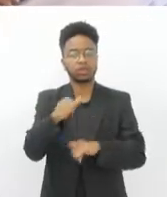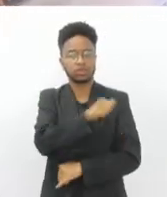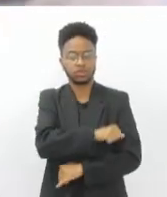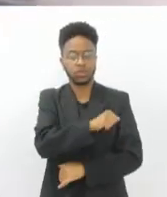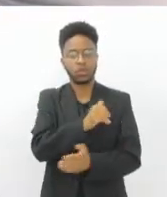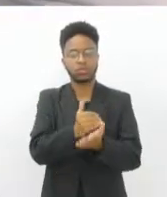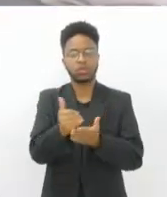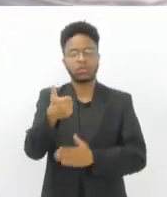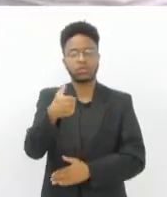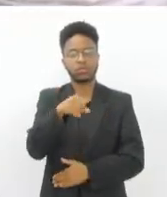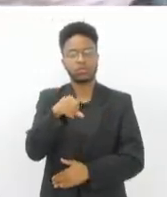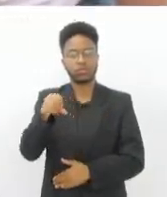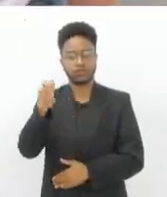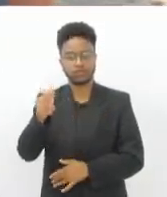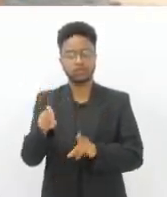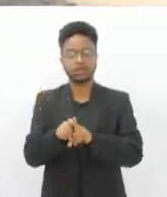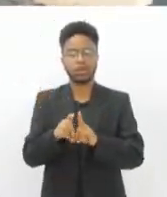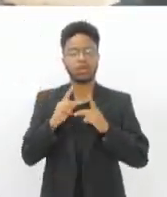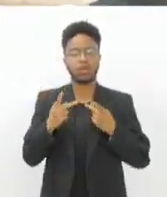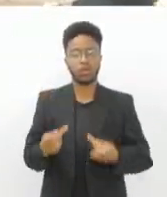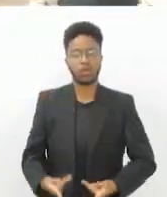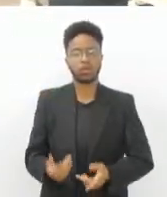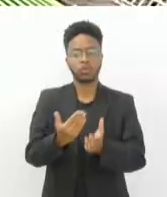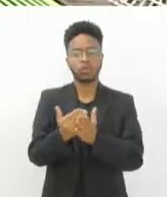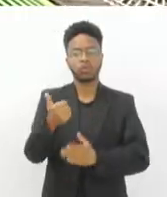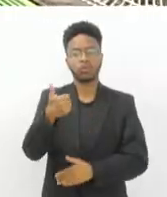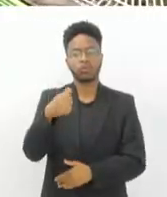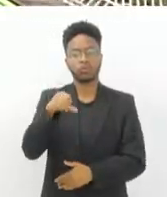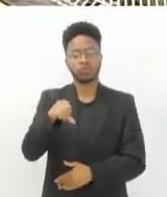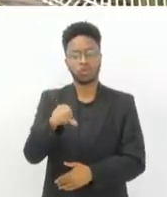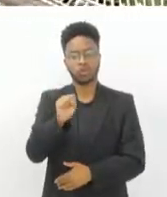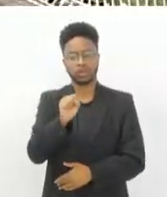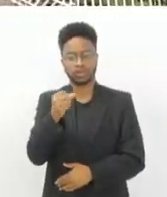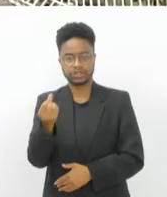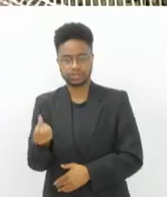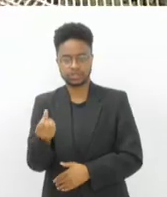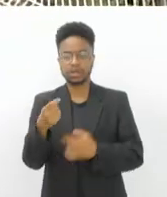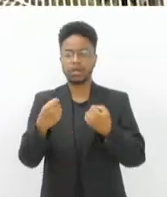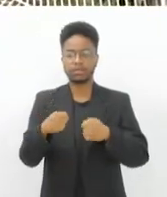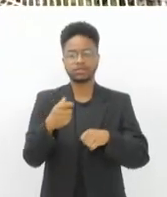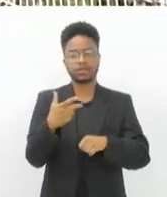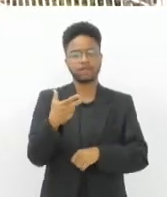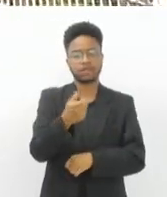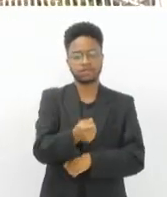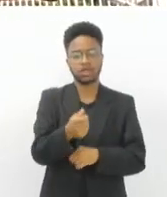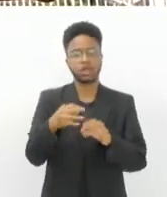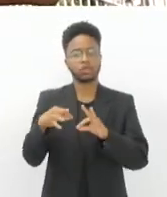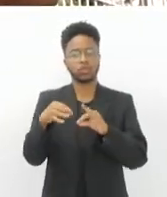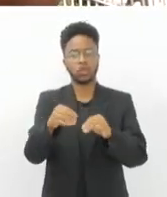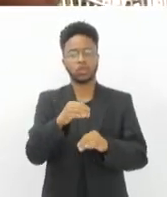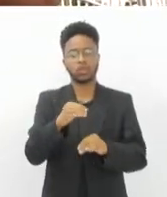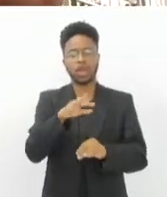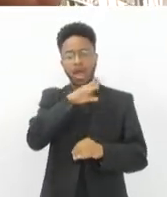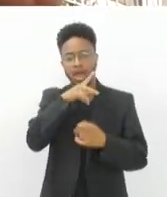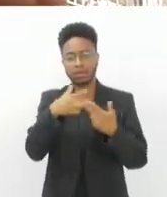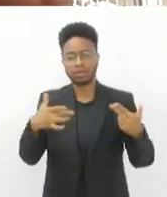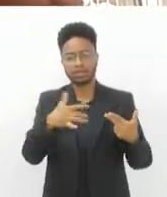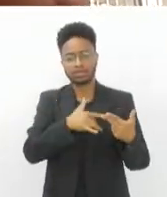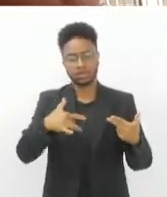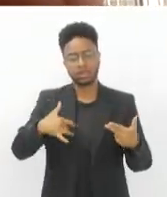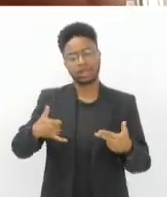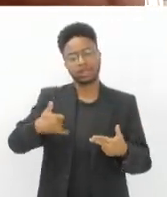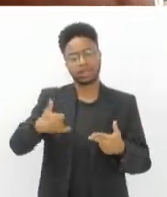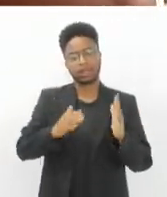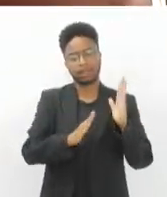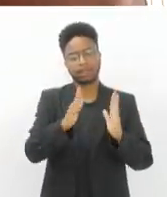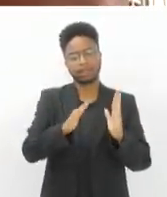e em humanos desde 1986. Devem ser vacinados na campanha animais saudáveis com idades a partir de três